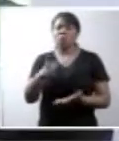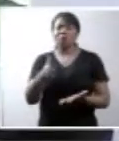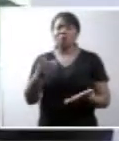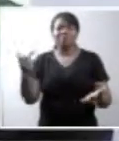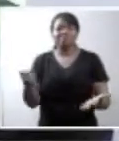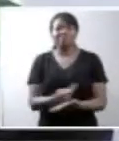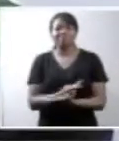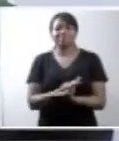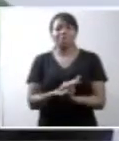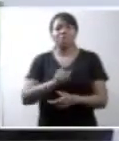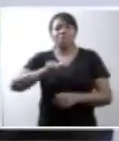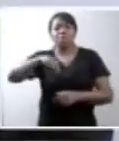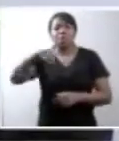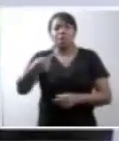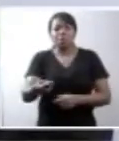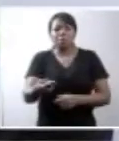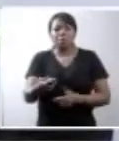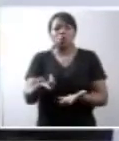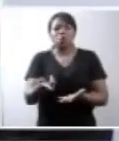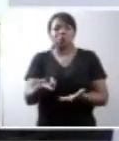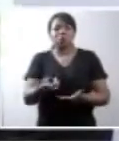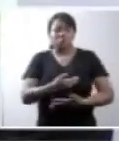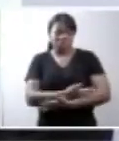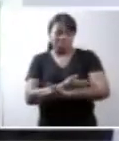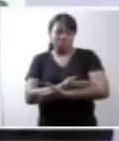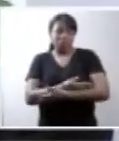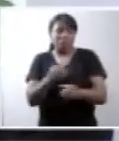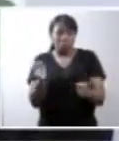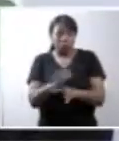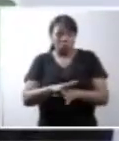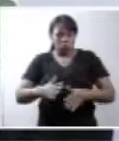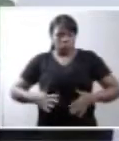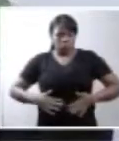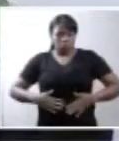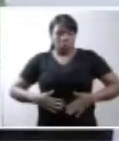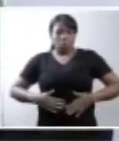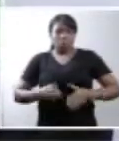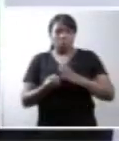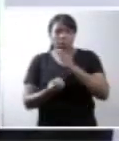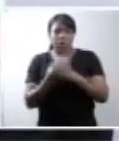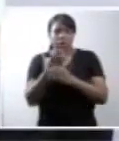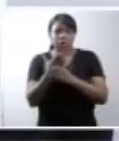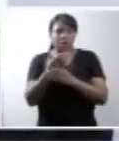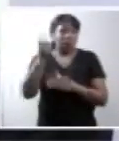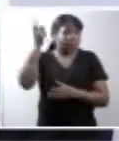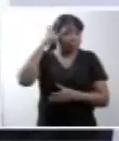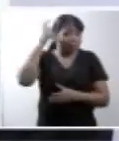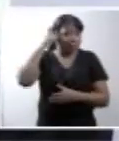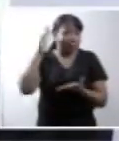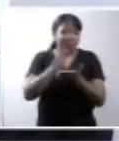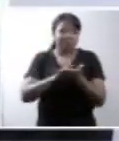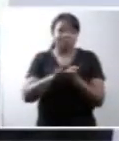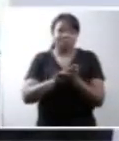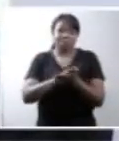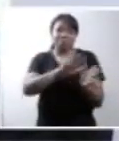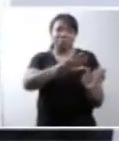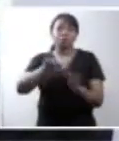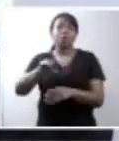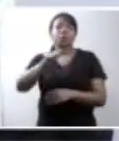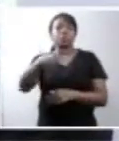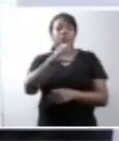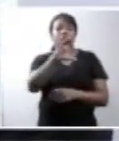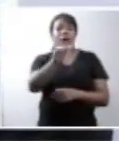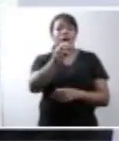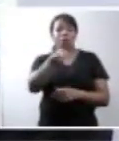ia ocorrer que depois de um nenê estar formado, fosse aparecer o cérebro do nada. Camila, logo